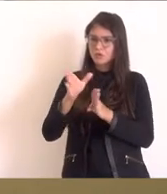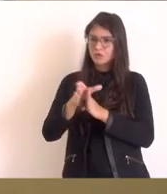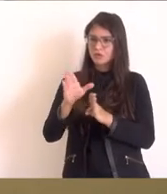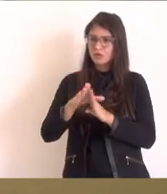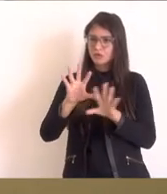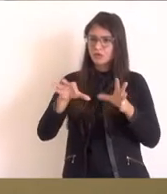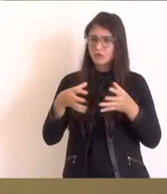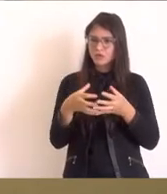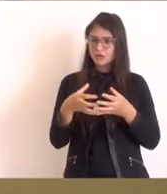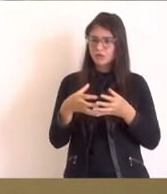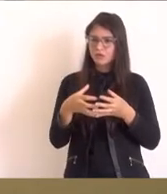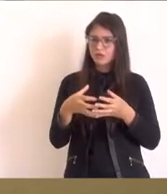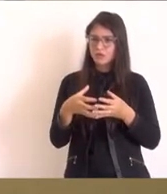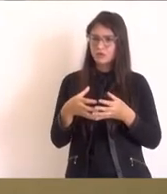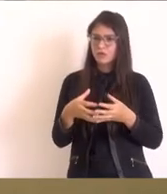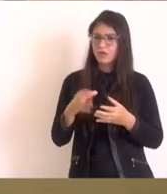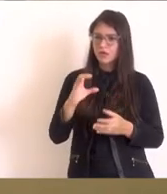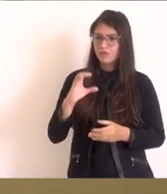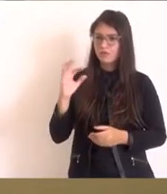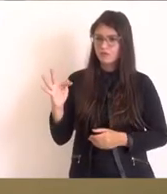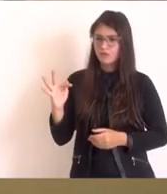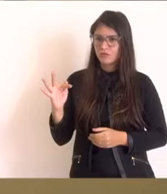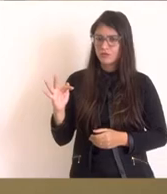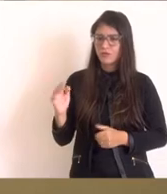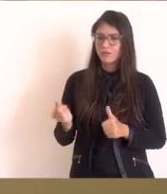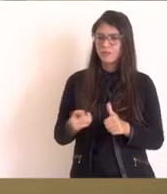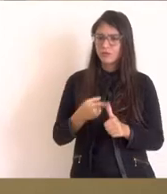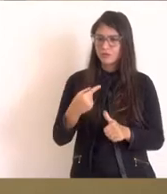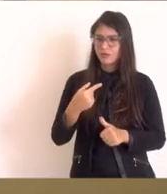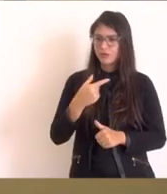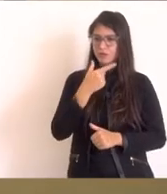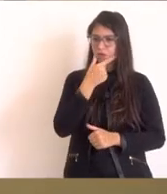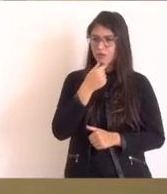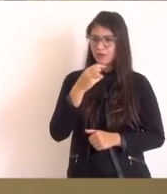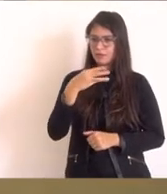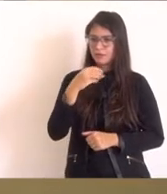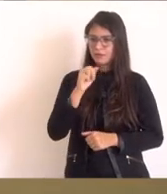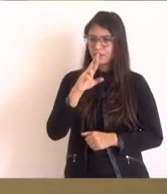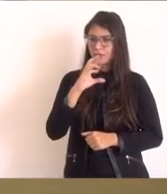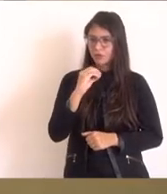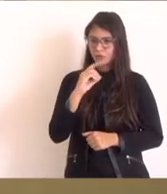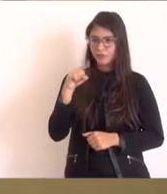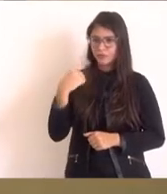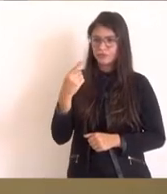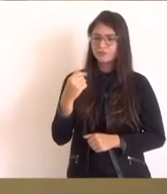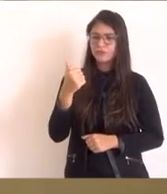abrir para a mesa e o primeiro a usar da palavra será o Marco Navega. Então, Patrícia, por favor.